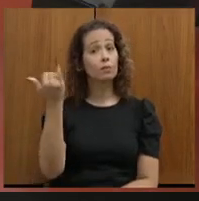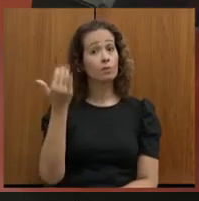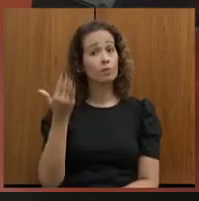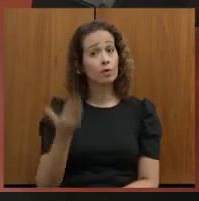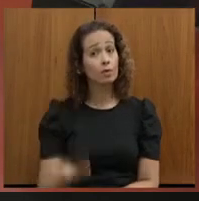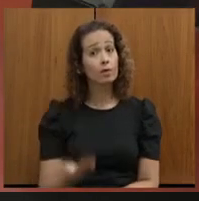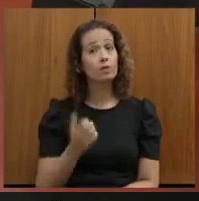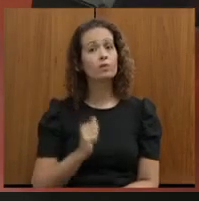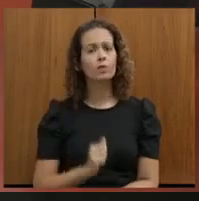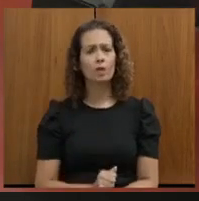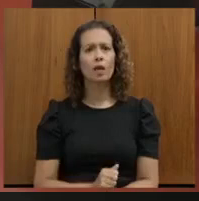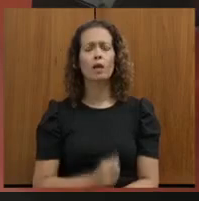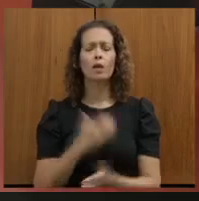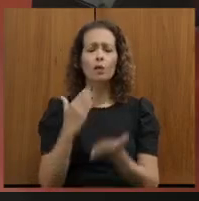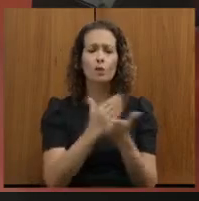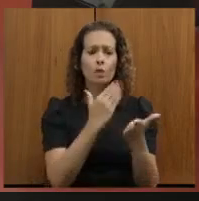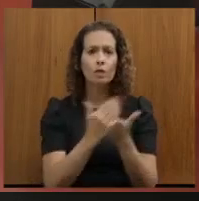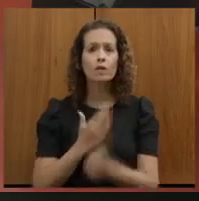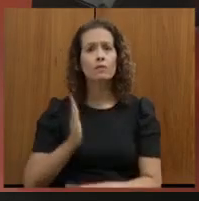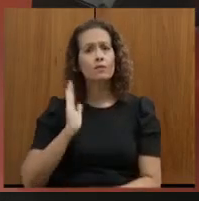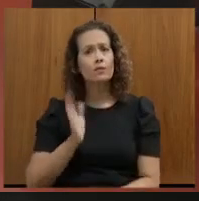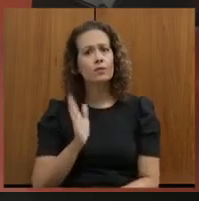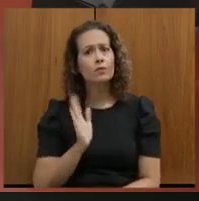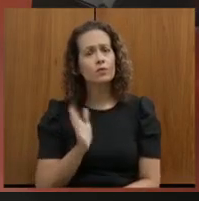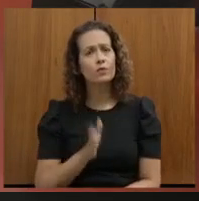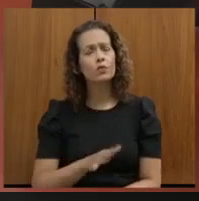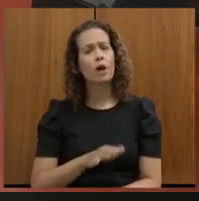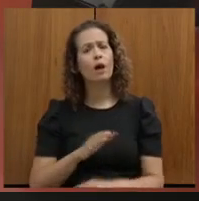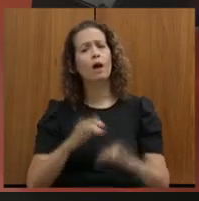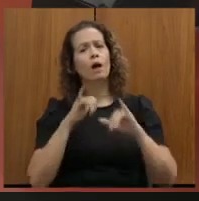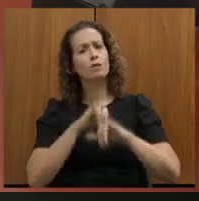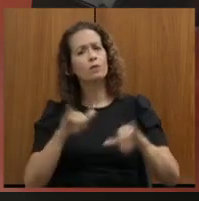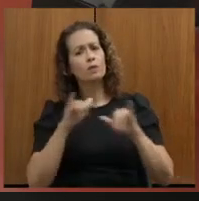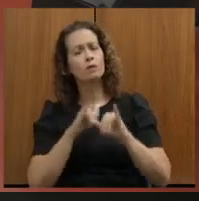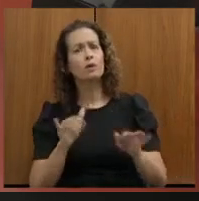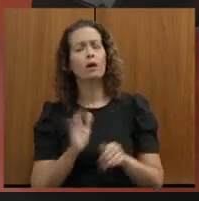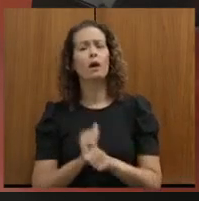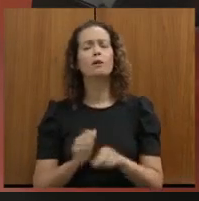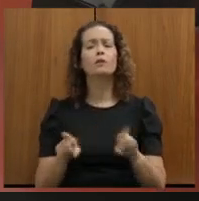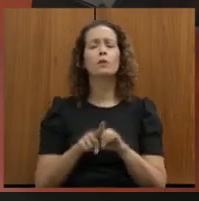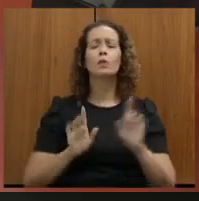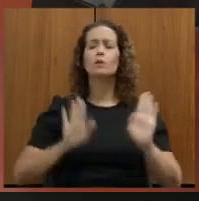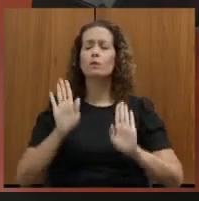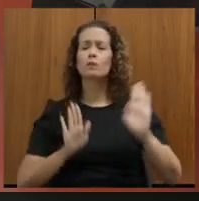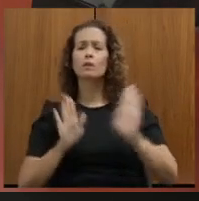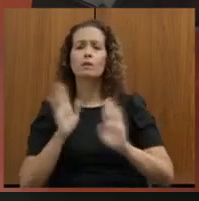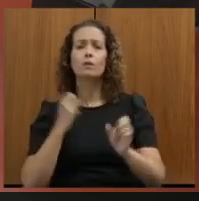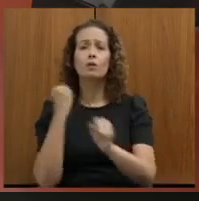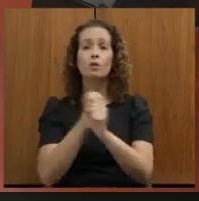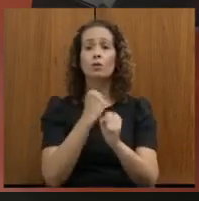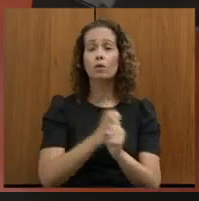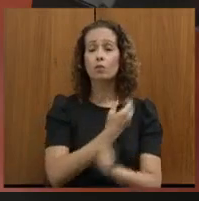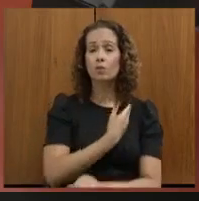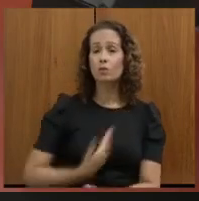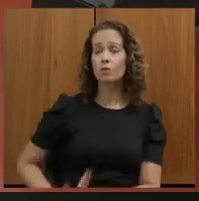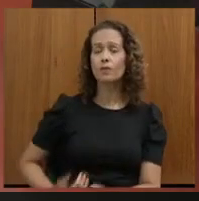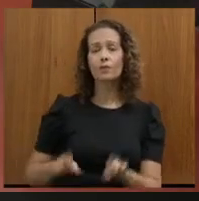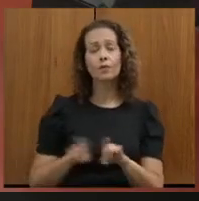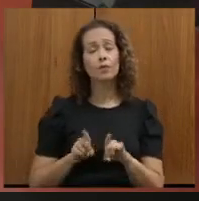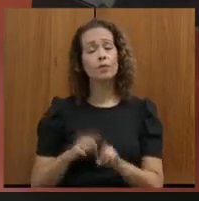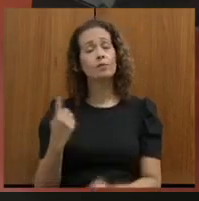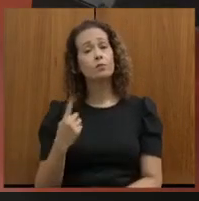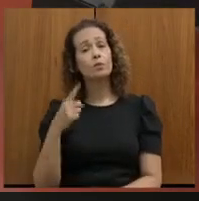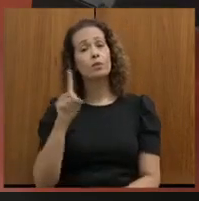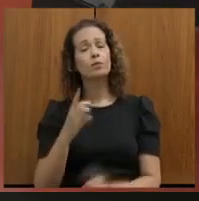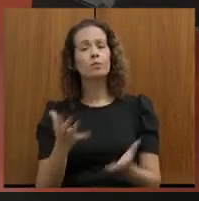realmente publicadas, quanto à administração pública, questões de licitações. E, por último,